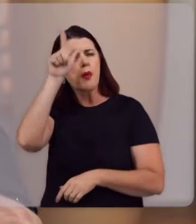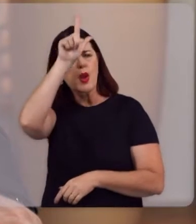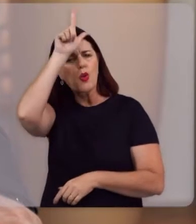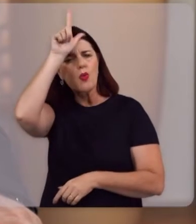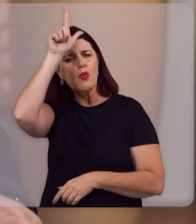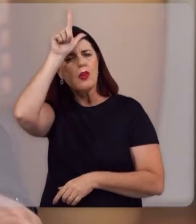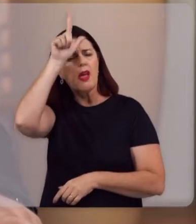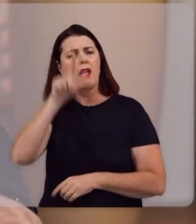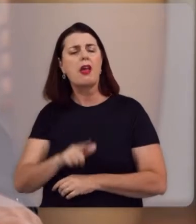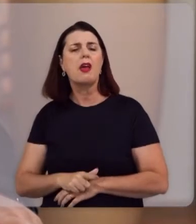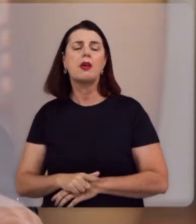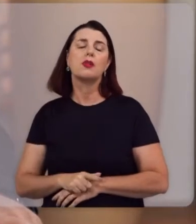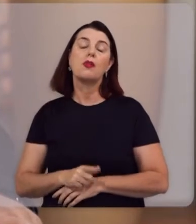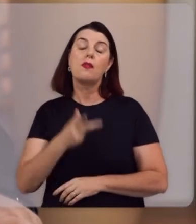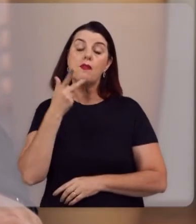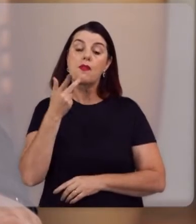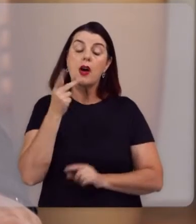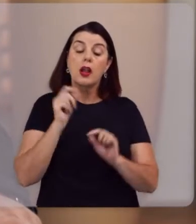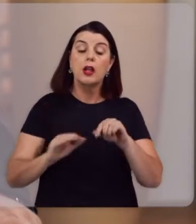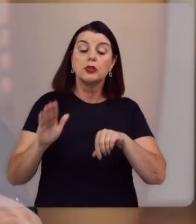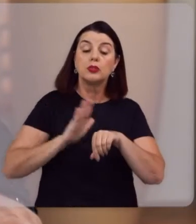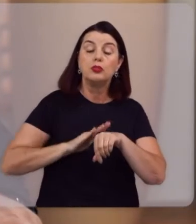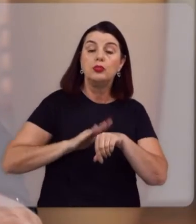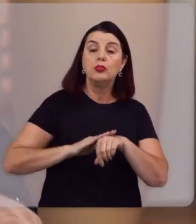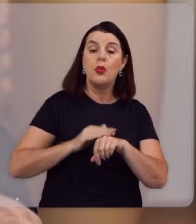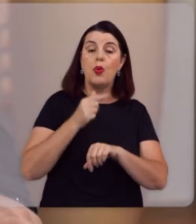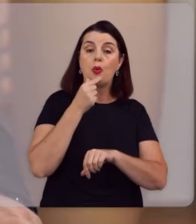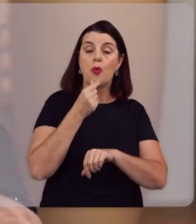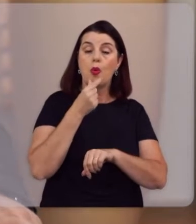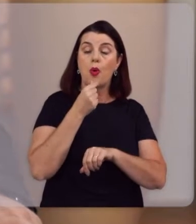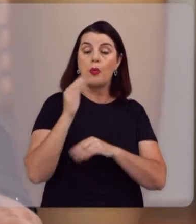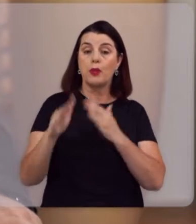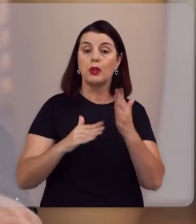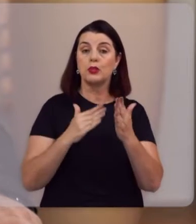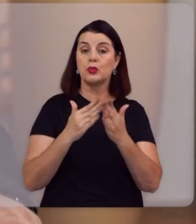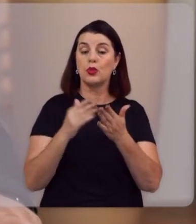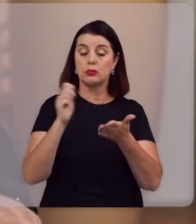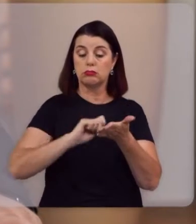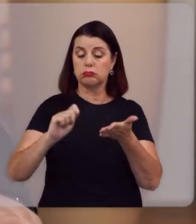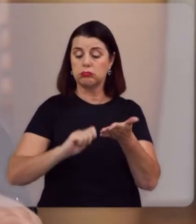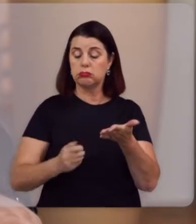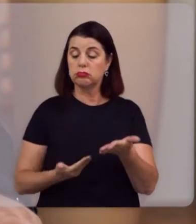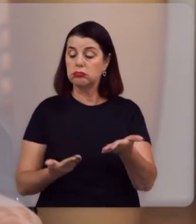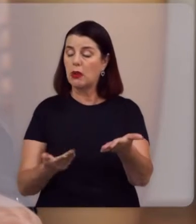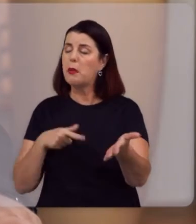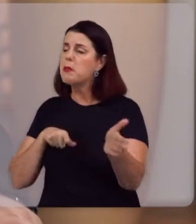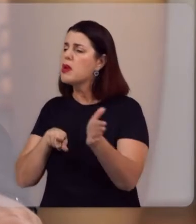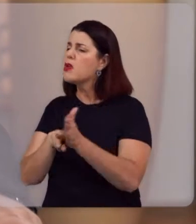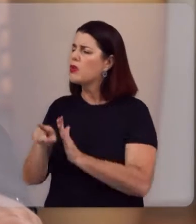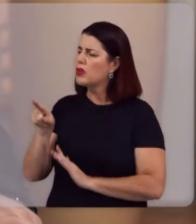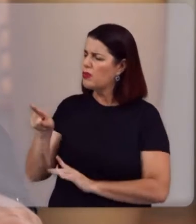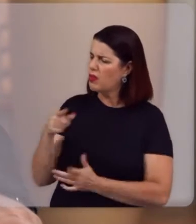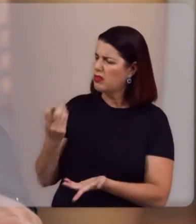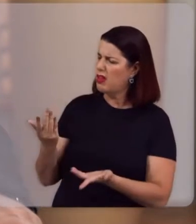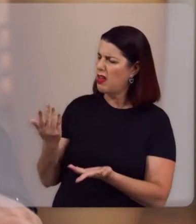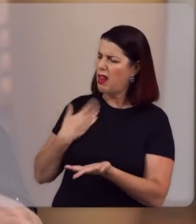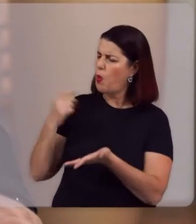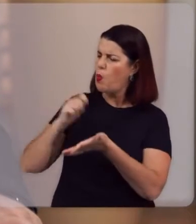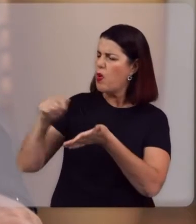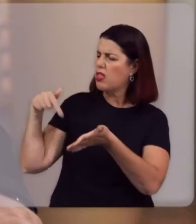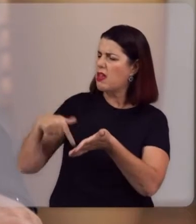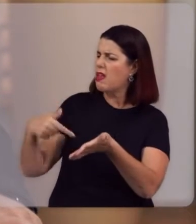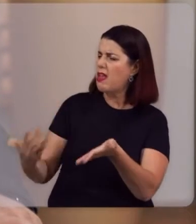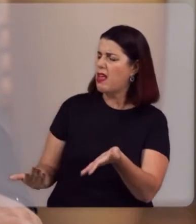Imperial de Vormes e colocam sobre a mesa todos os escritos de Lutero e perguntam a ele se ele nega os seus escritos.